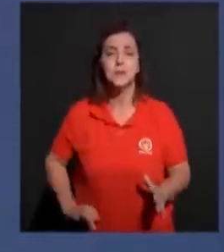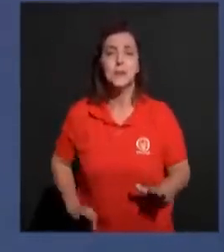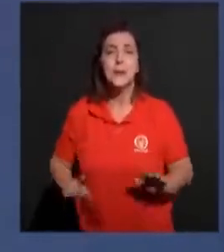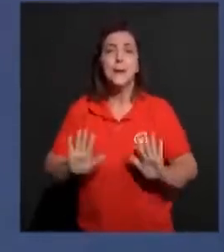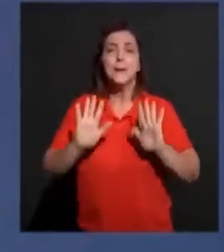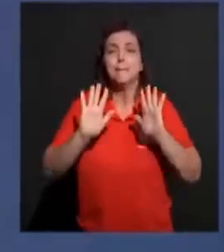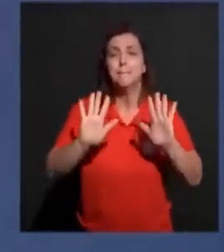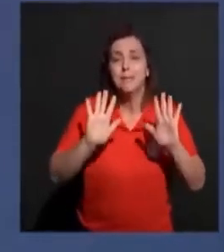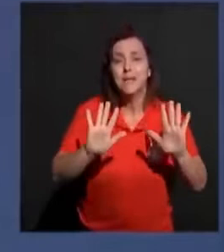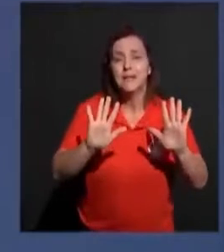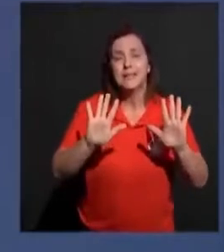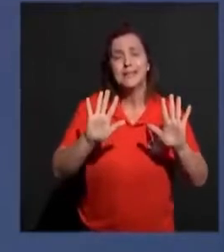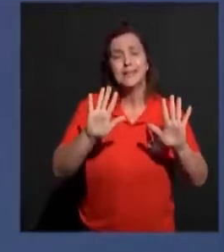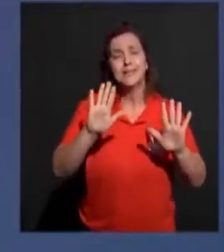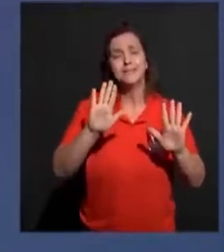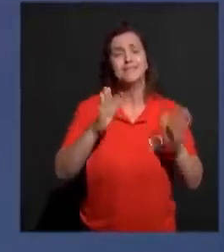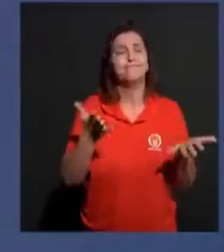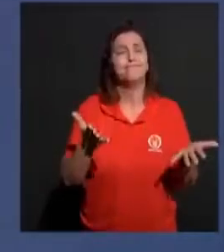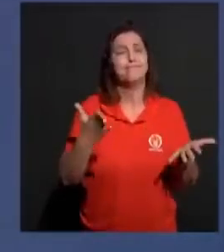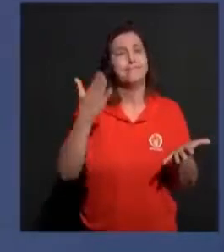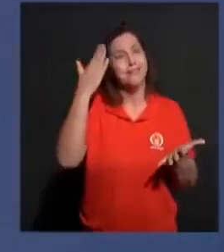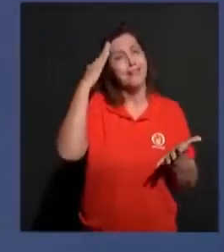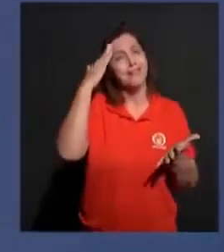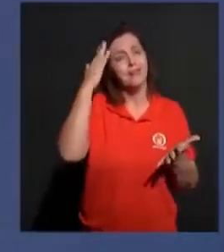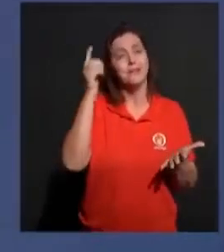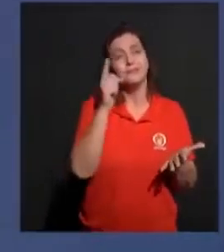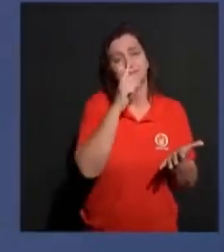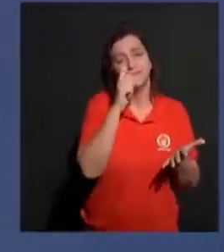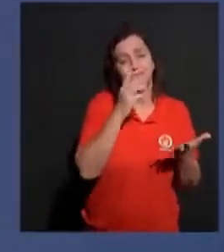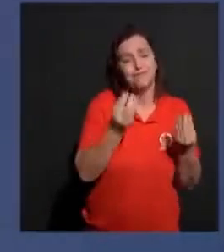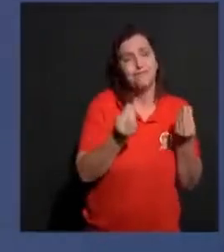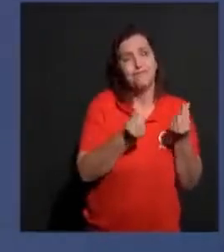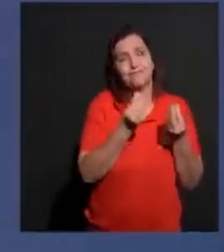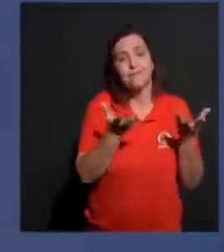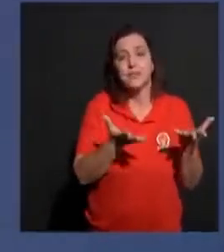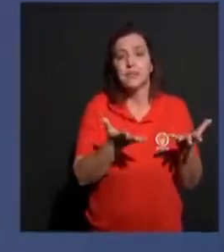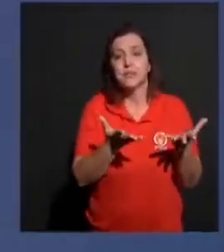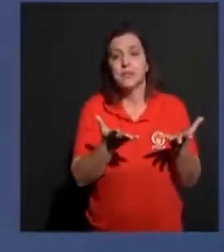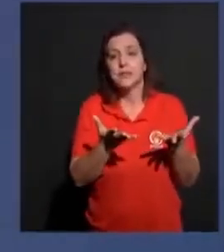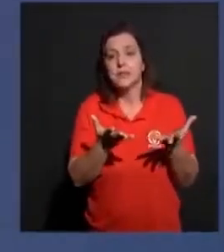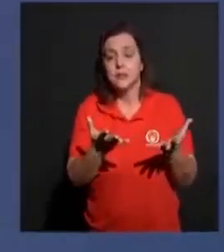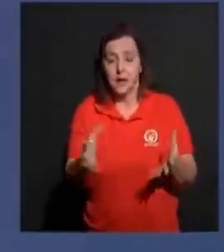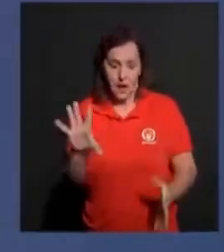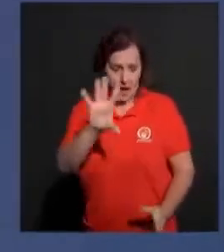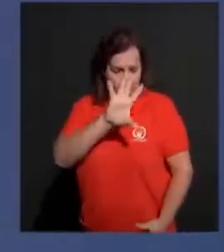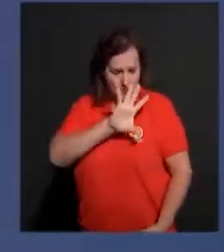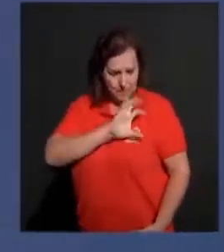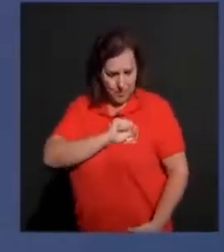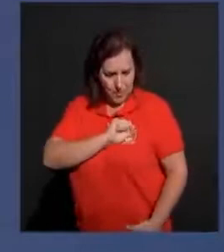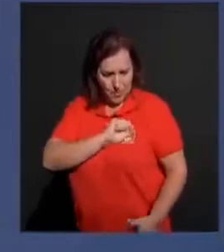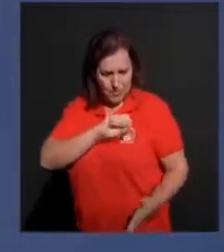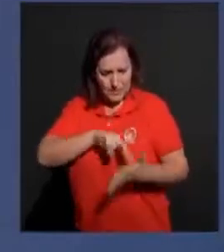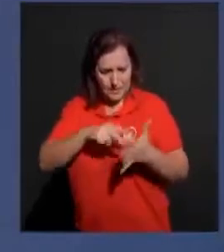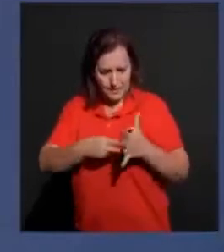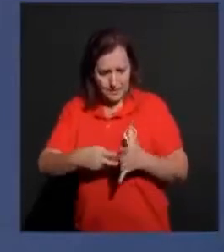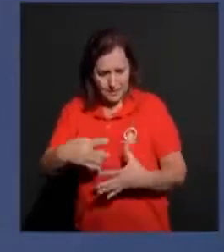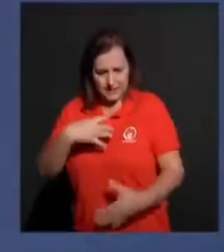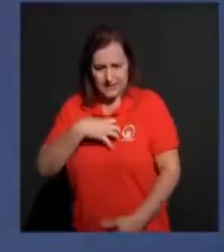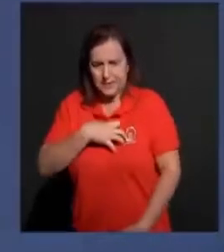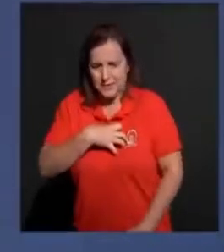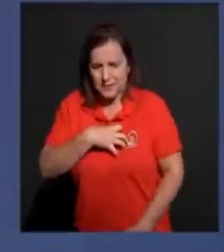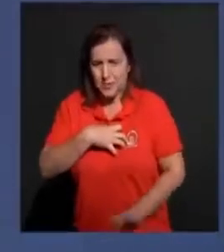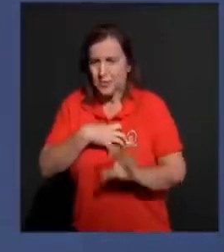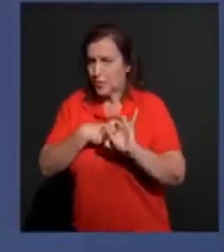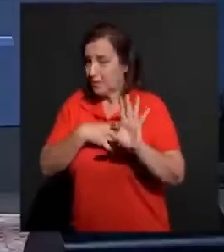entendimento incorreto. Porque o amor, querido, ele não é só um sentimento. Um sentimento